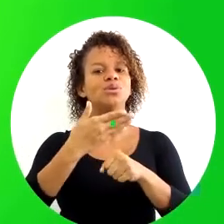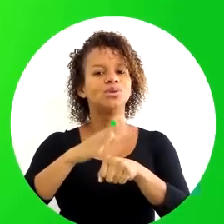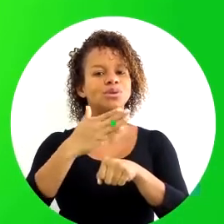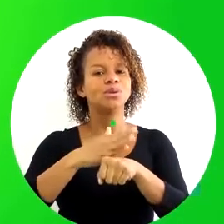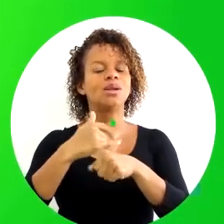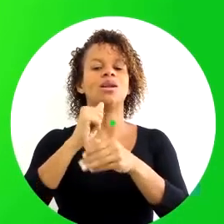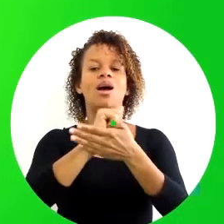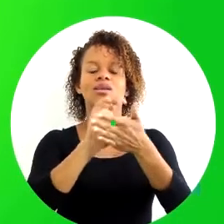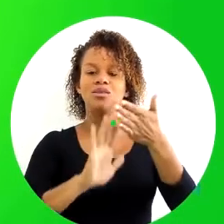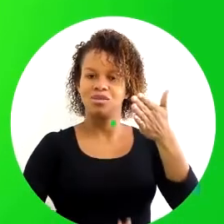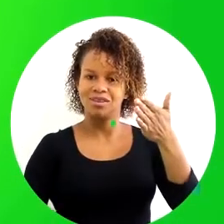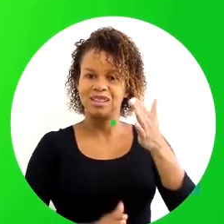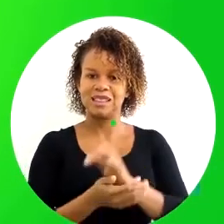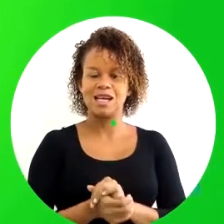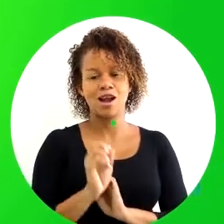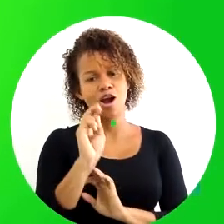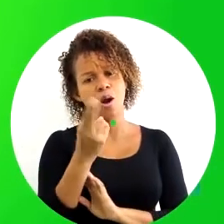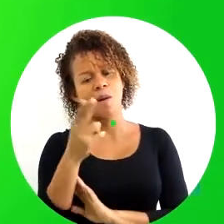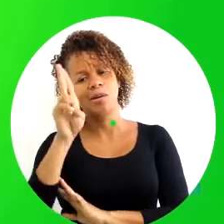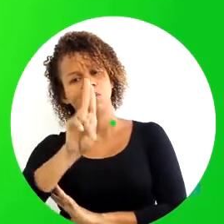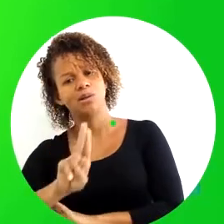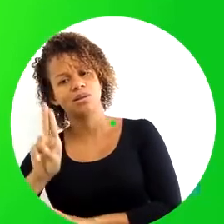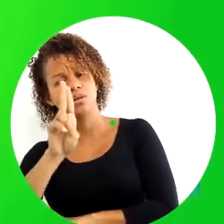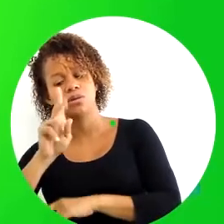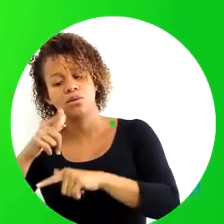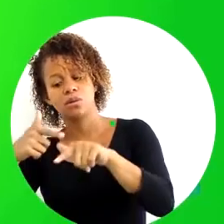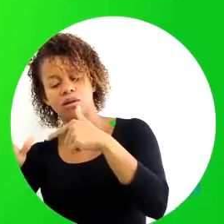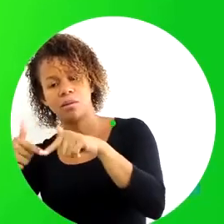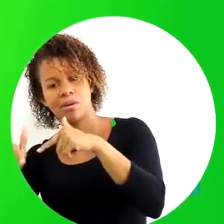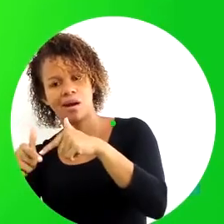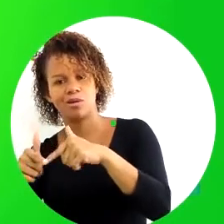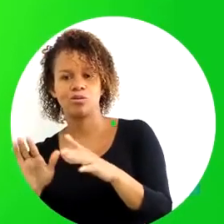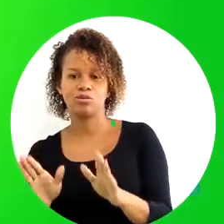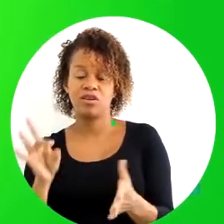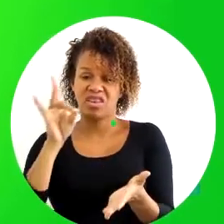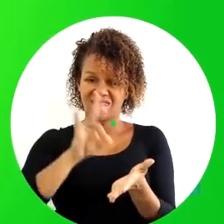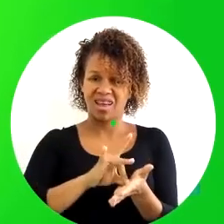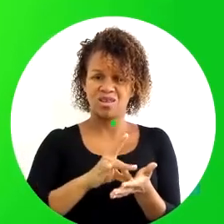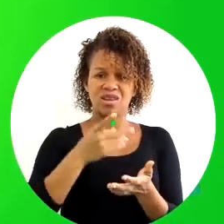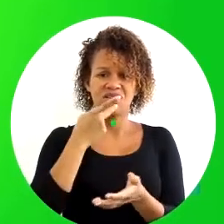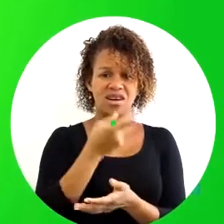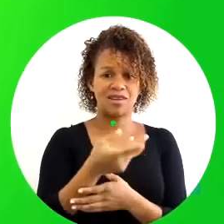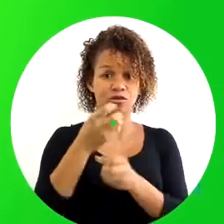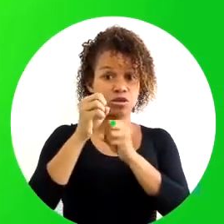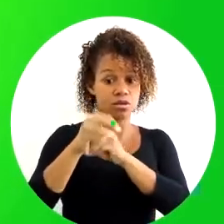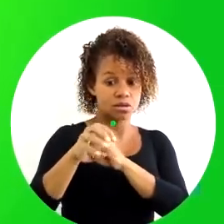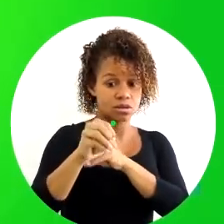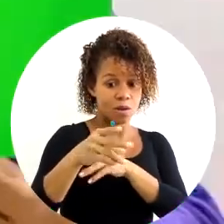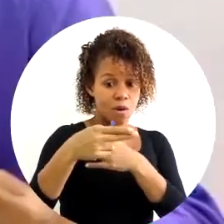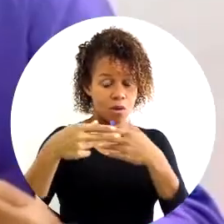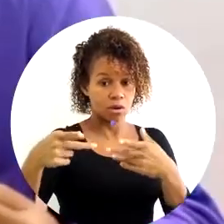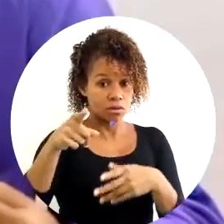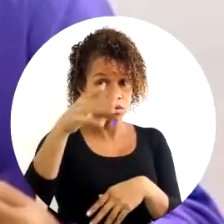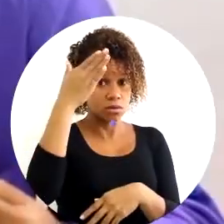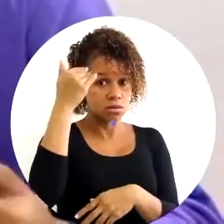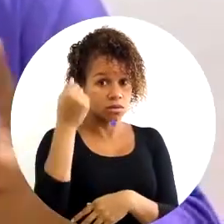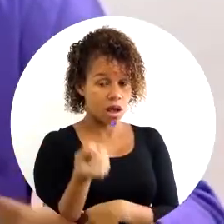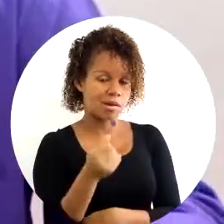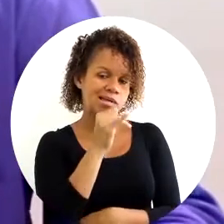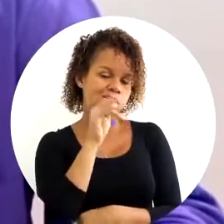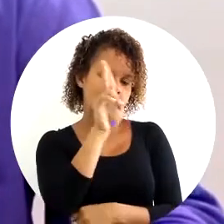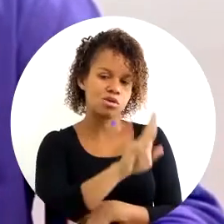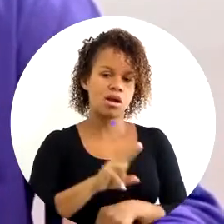diretamente à execução de uma tarefa ou à otimização de um trabalho. No fundo, o ele está dizendo é ou te ensinar uma coisa que você não sabe,